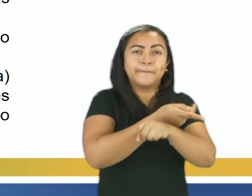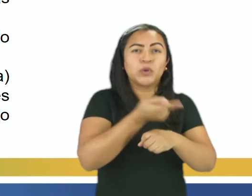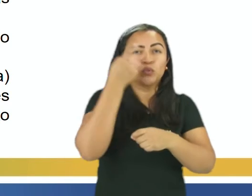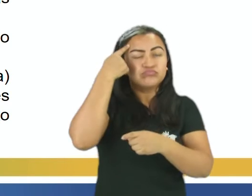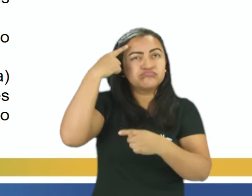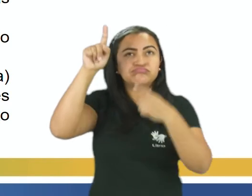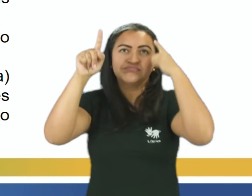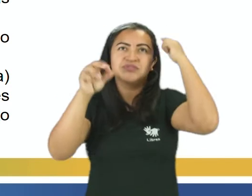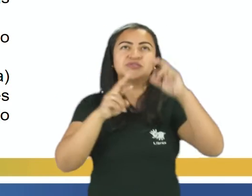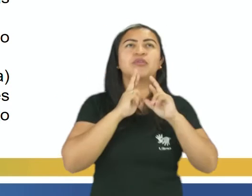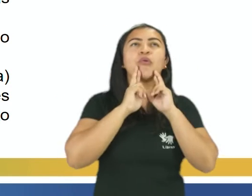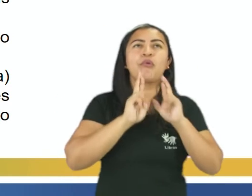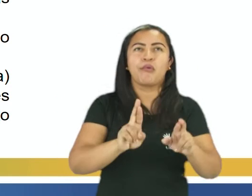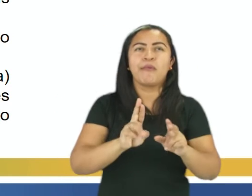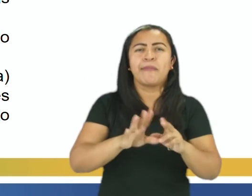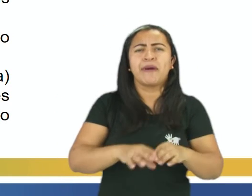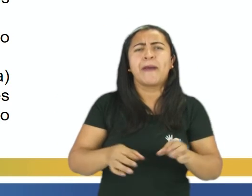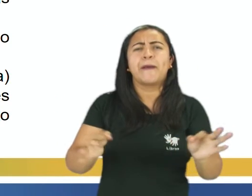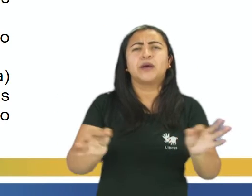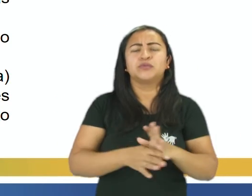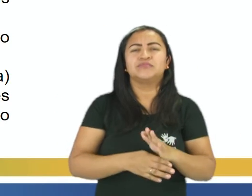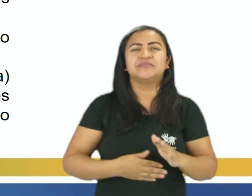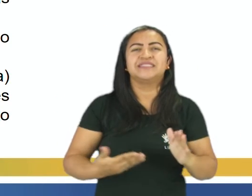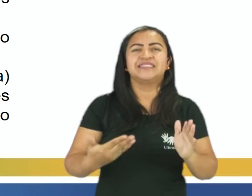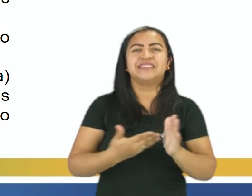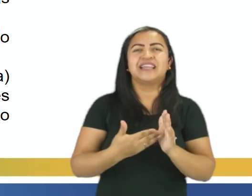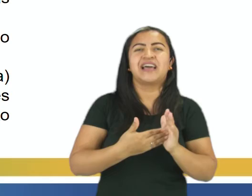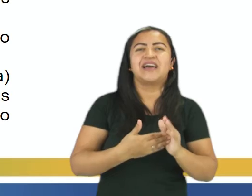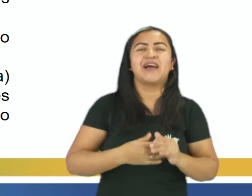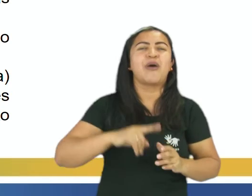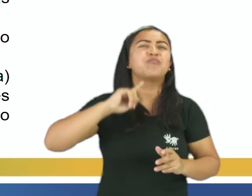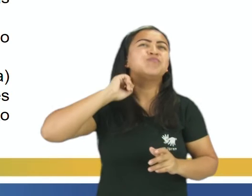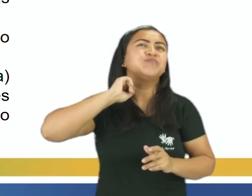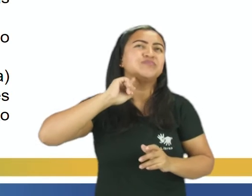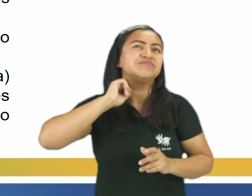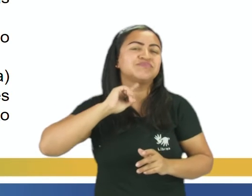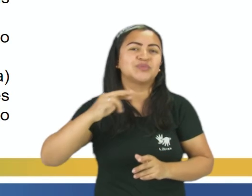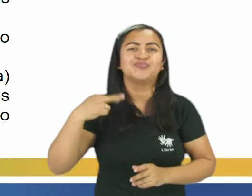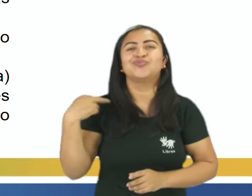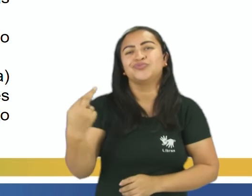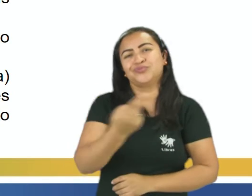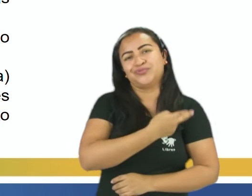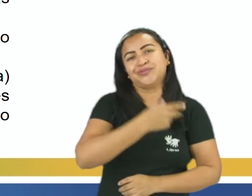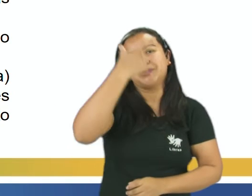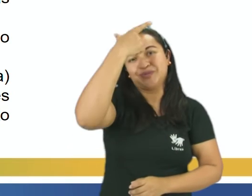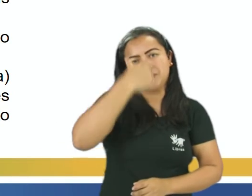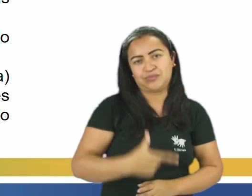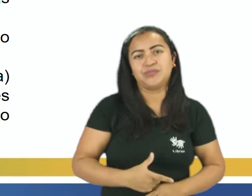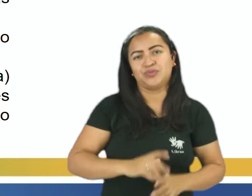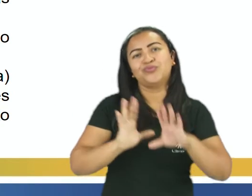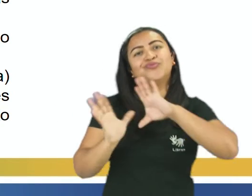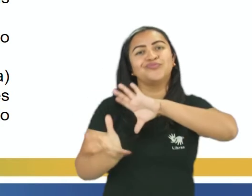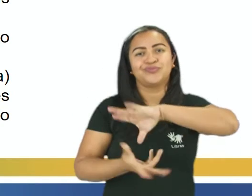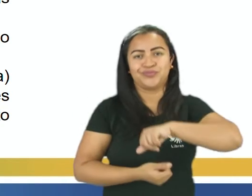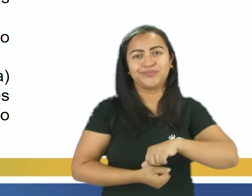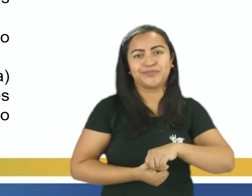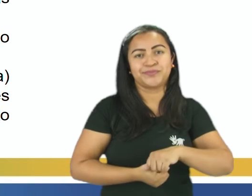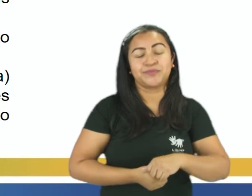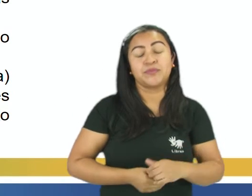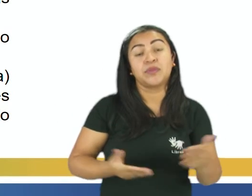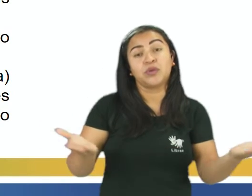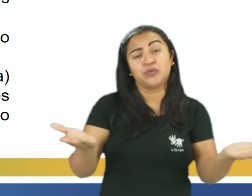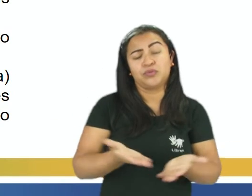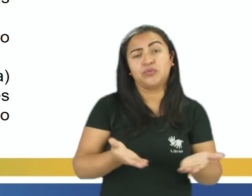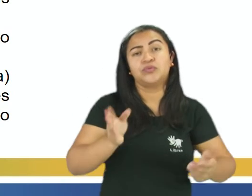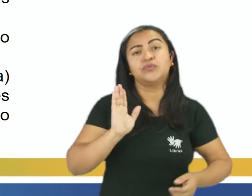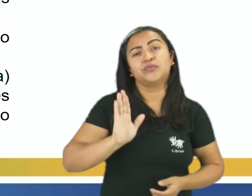que amenizem o impacto ambiental causado por nós, humanos, ou mundo como um todo. Hoje,